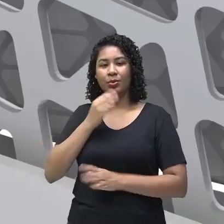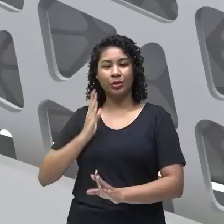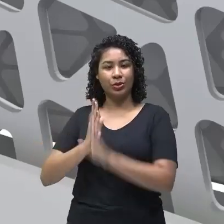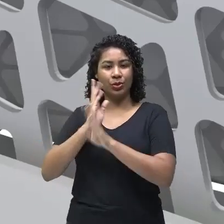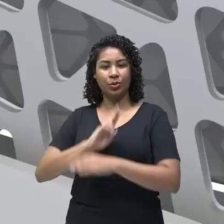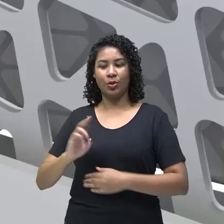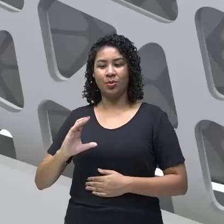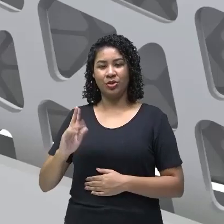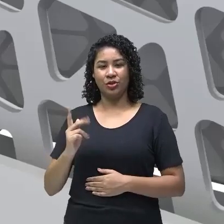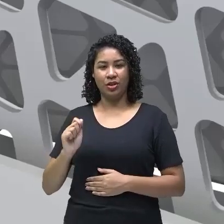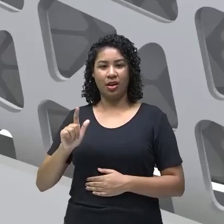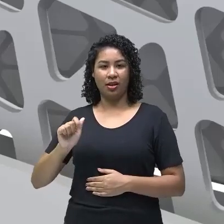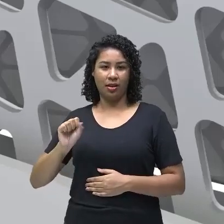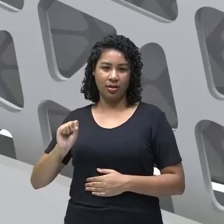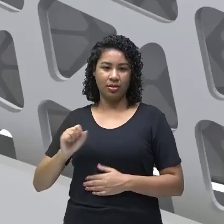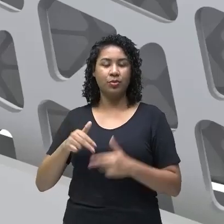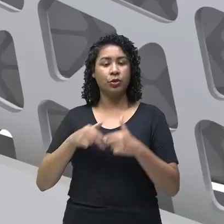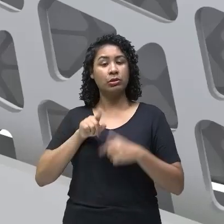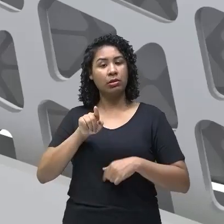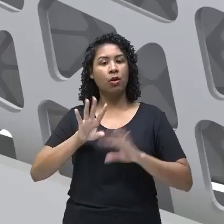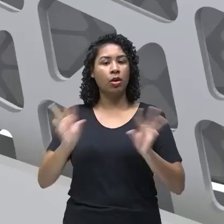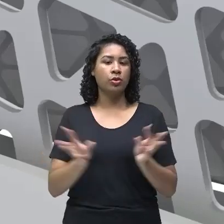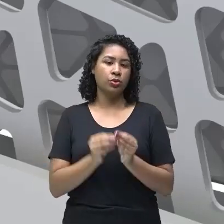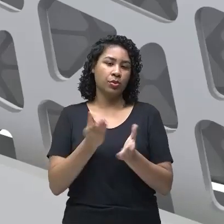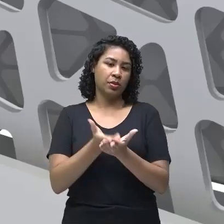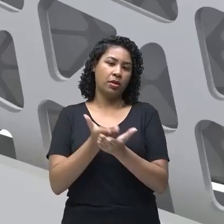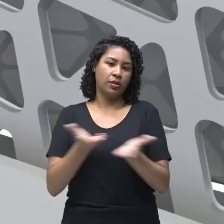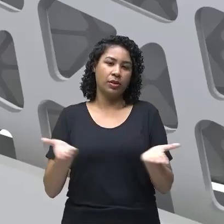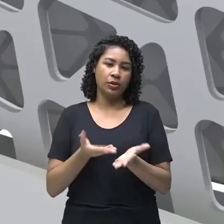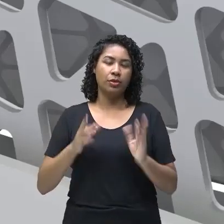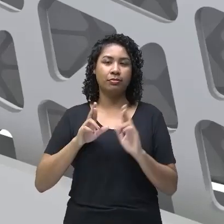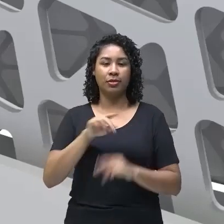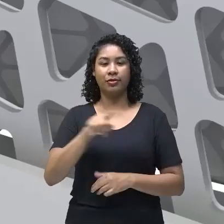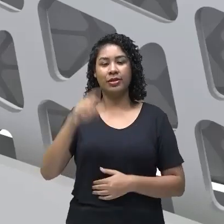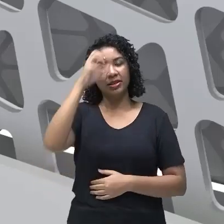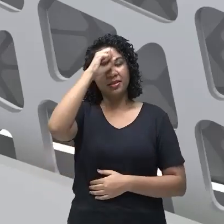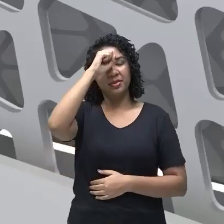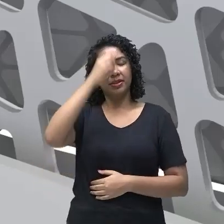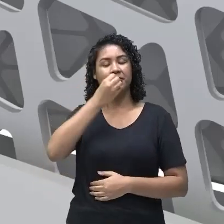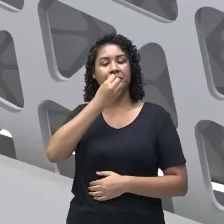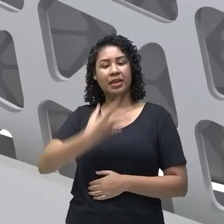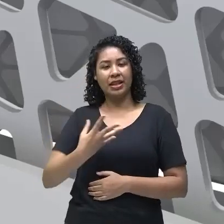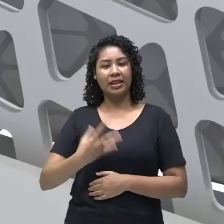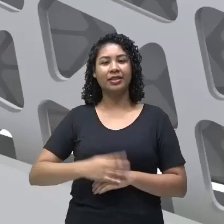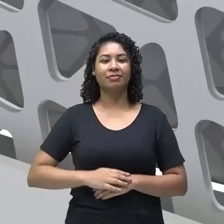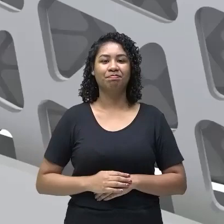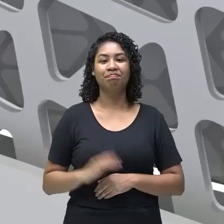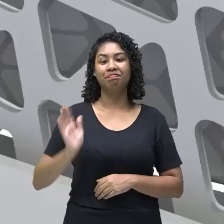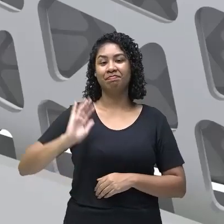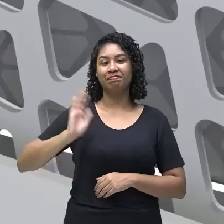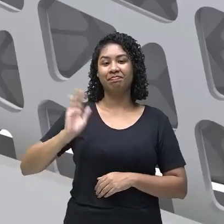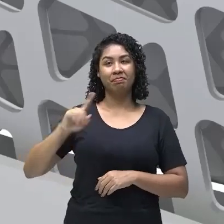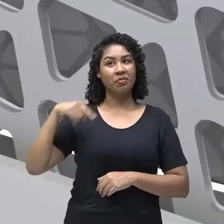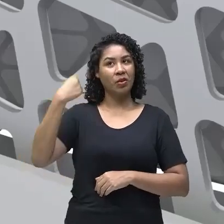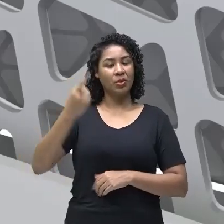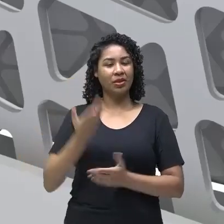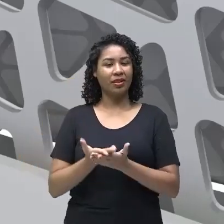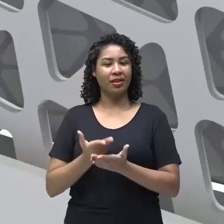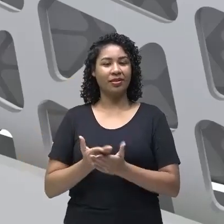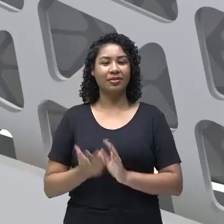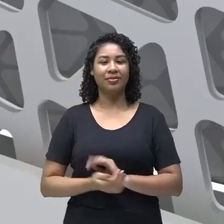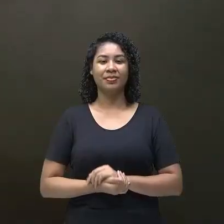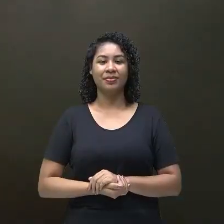Muito bem, esse foi o resumo da nossa aula de hoje. Espero que vocês tenham aprendido muito e até a próxima aula.